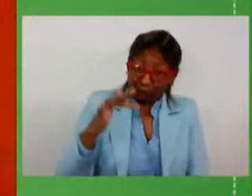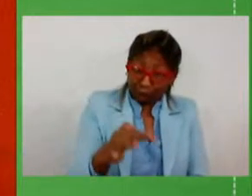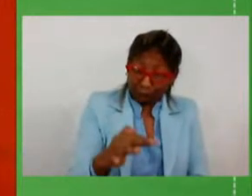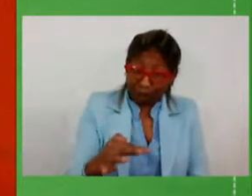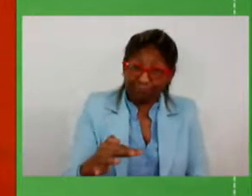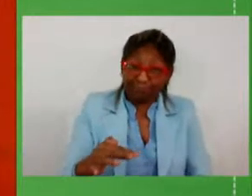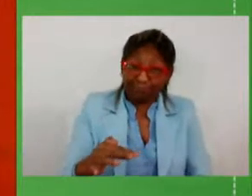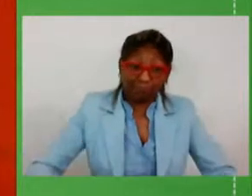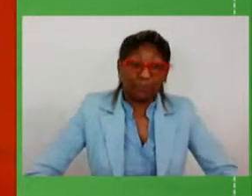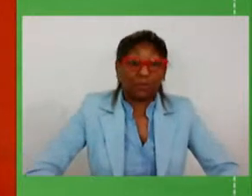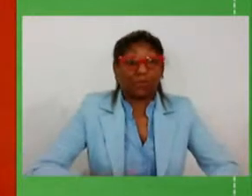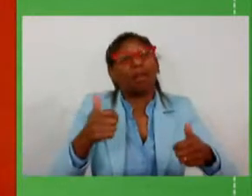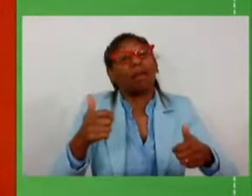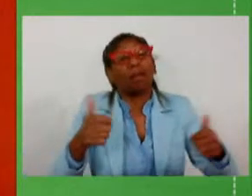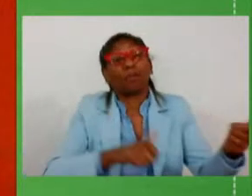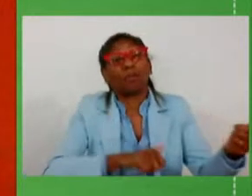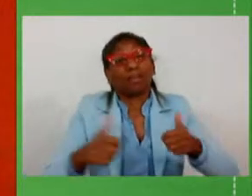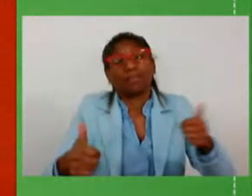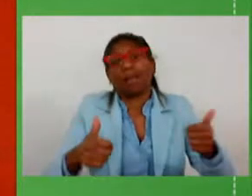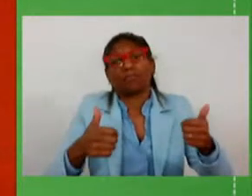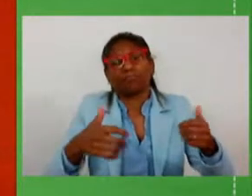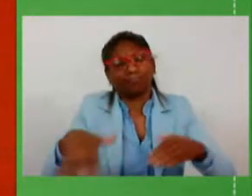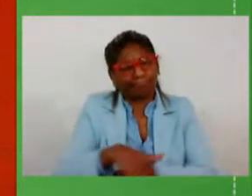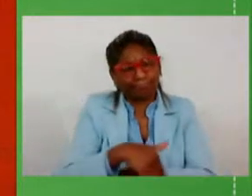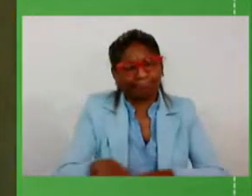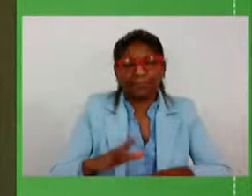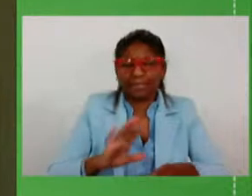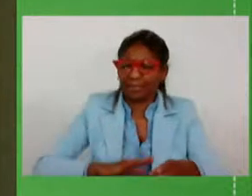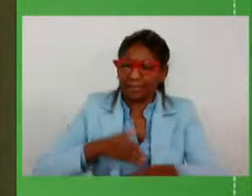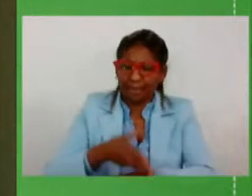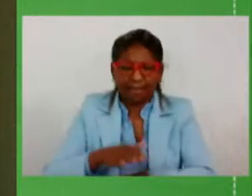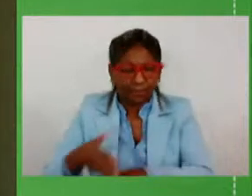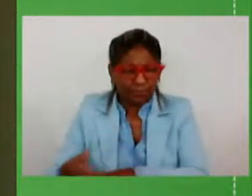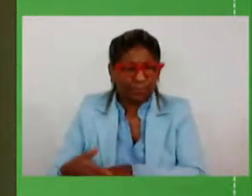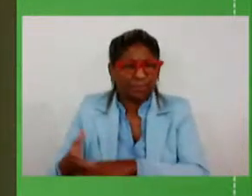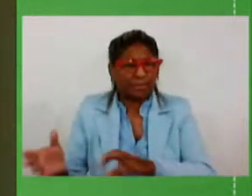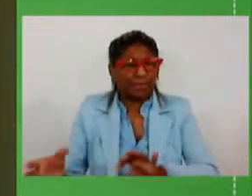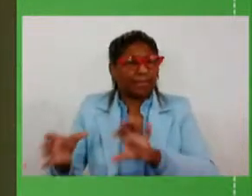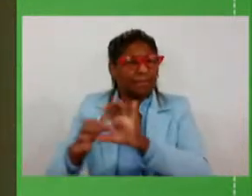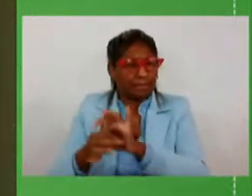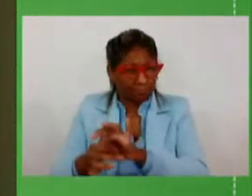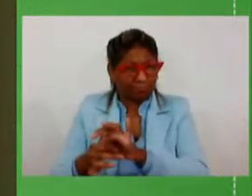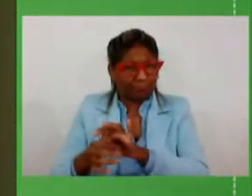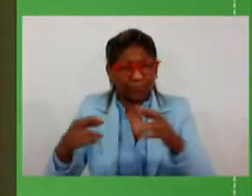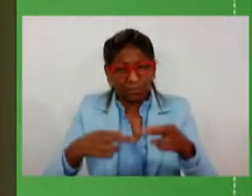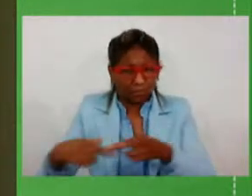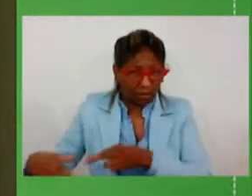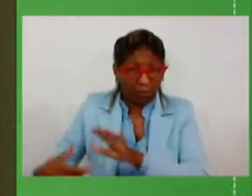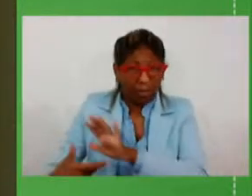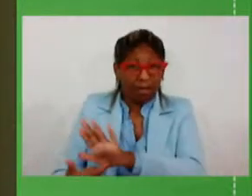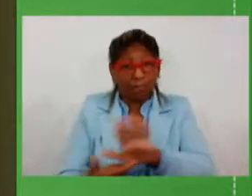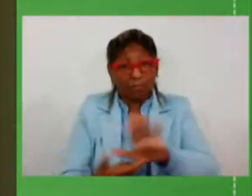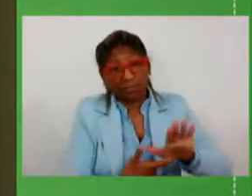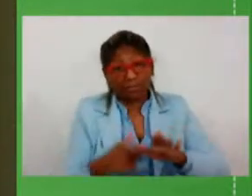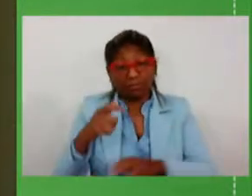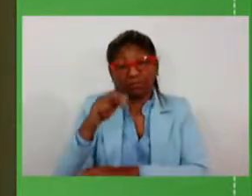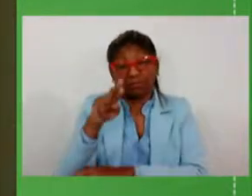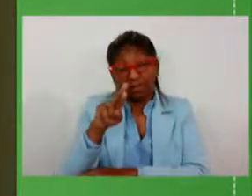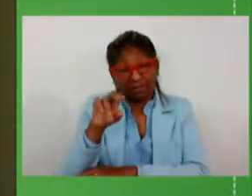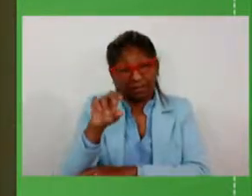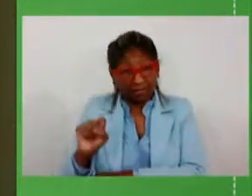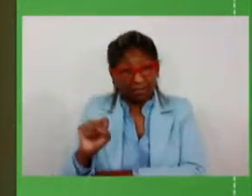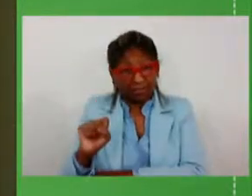melhoria da qualidade das nossas rodovias pelos acessos pelas ligações regionais é puxar o estado do Rio Grande do Sul lá da décima oitava